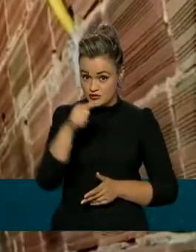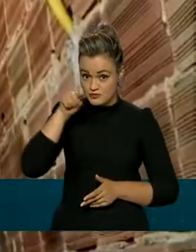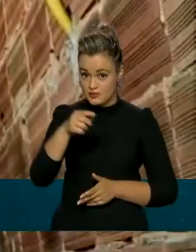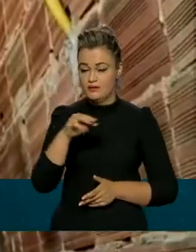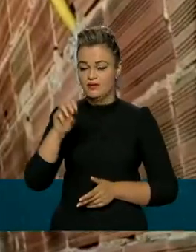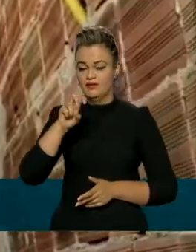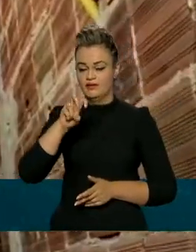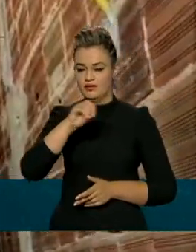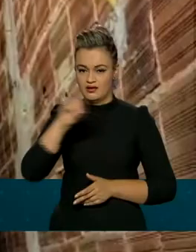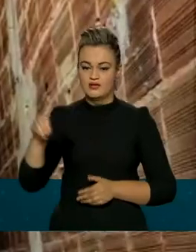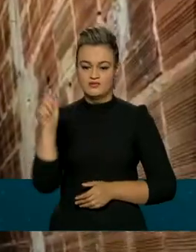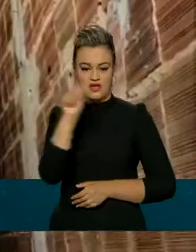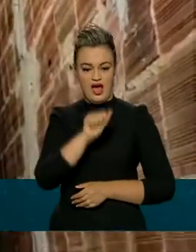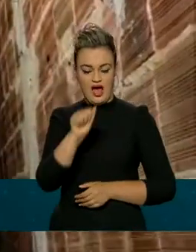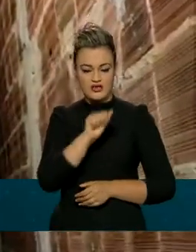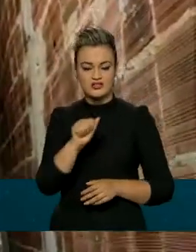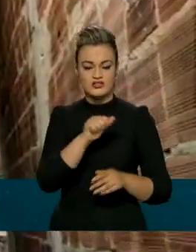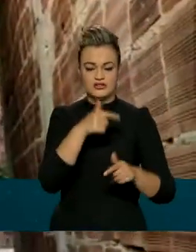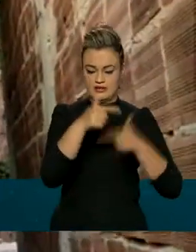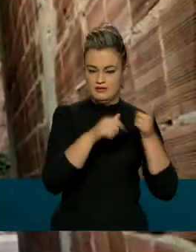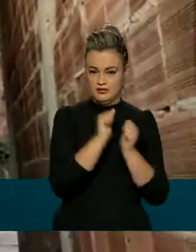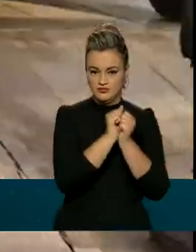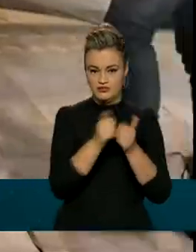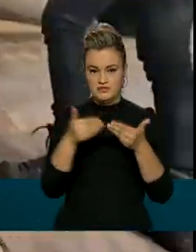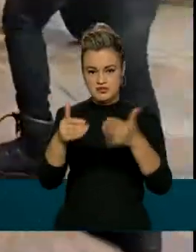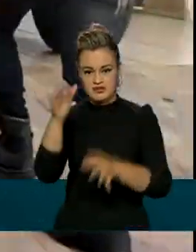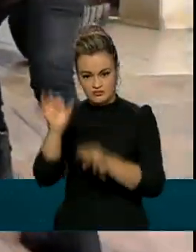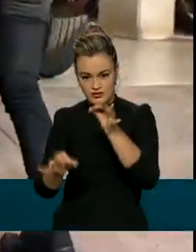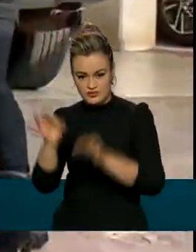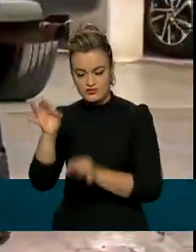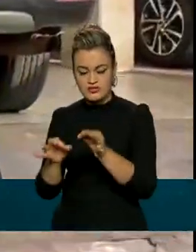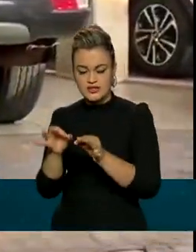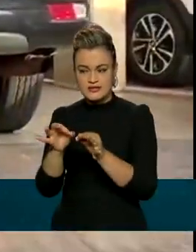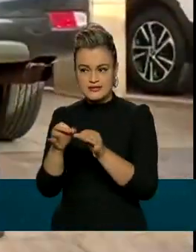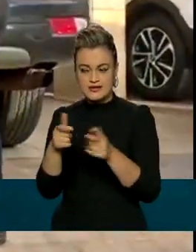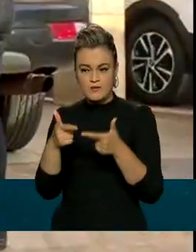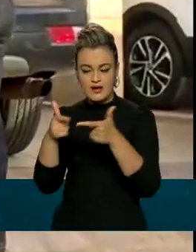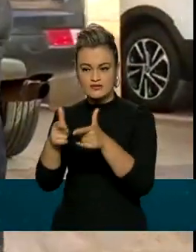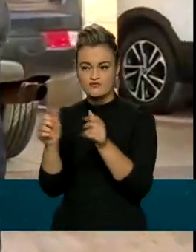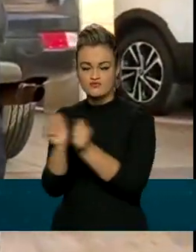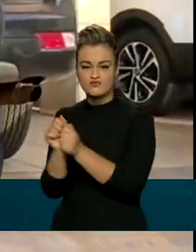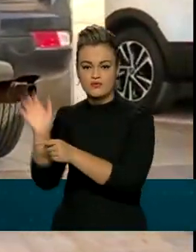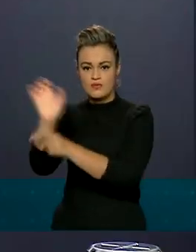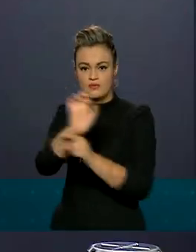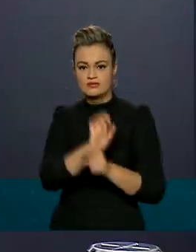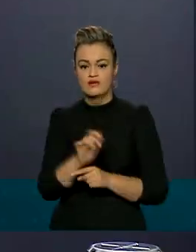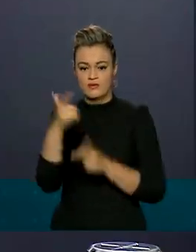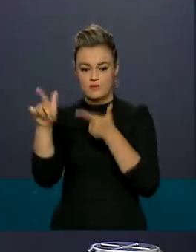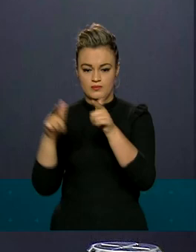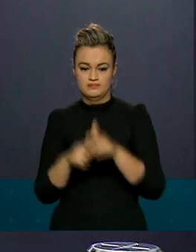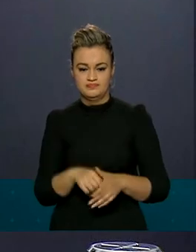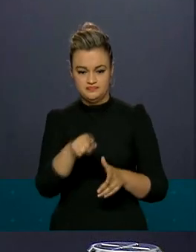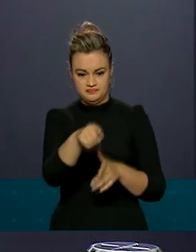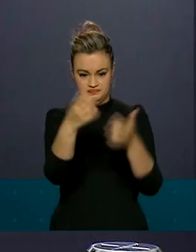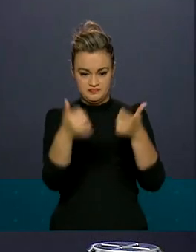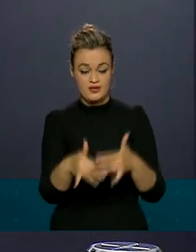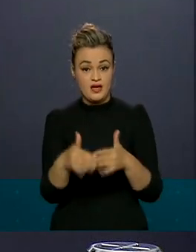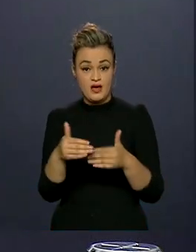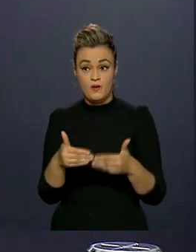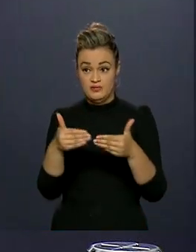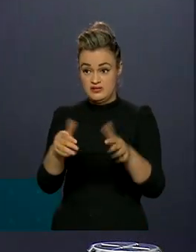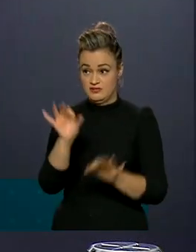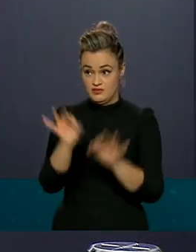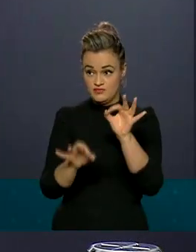Civil participaram com o apoio do Ministério da Justiça e ação integrada com outros estados. Essa ação coordenada pelo Ministério